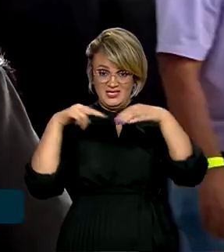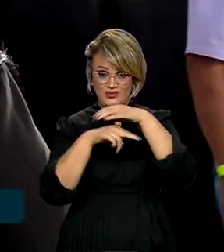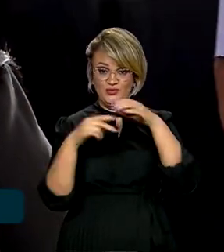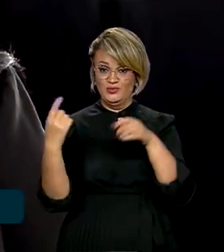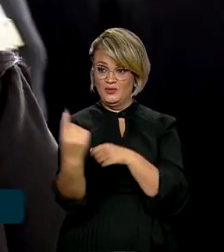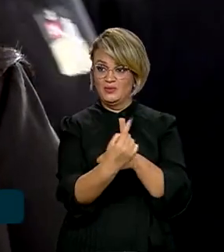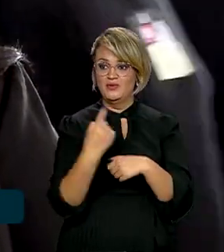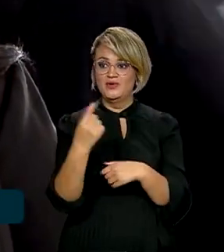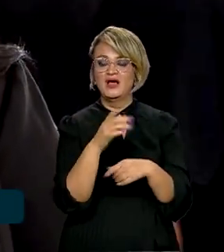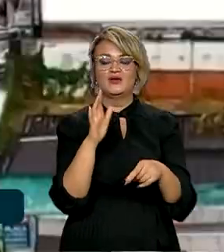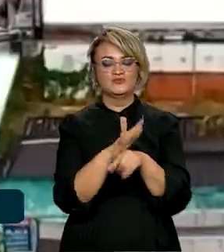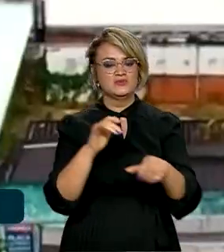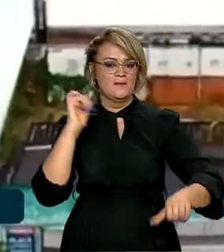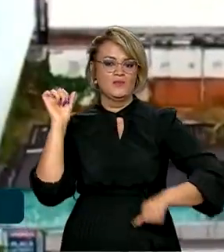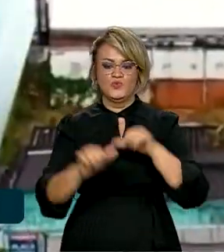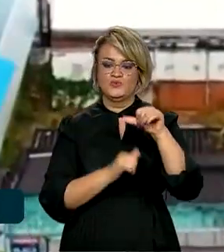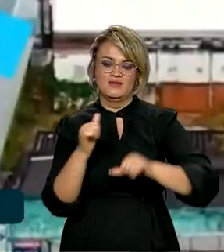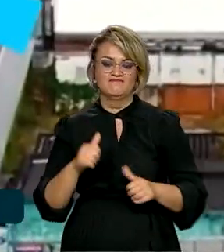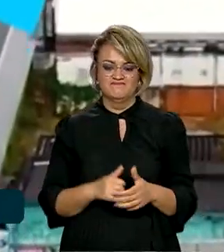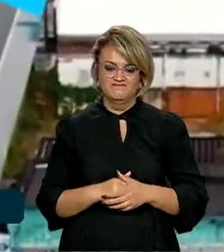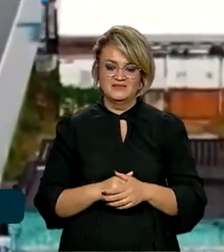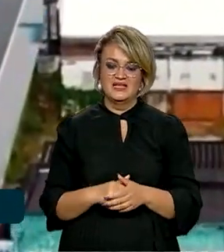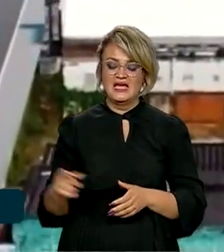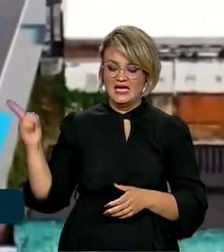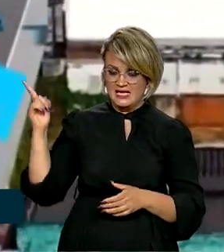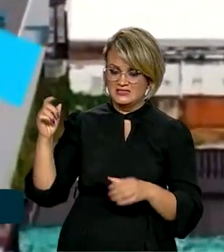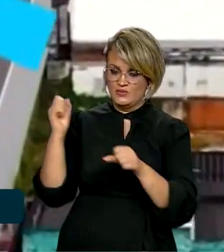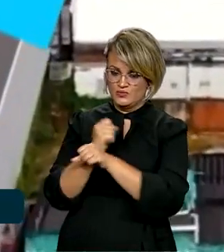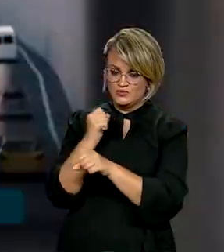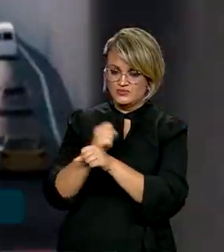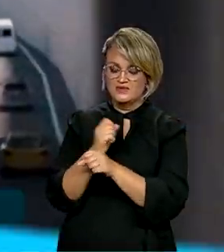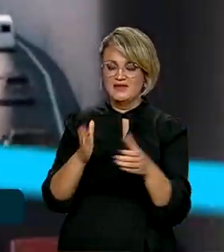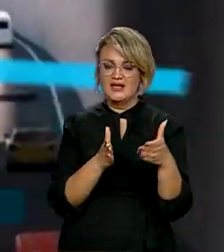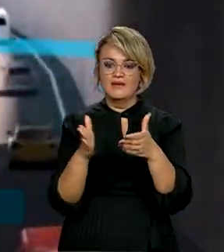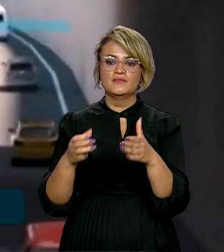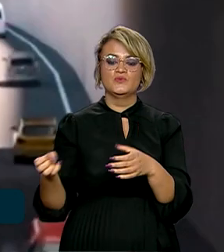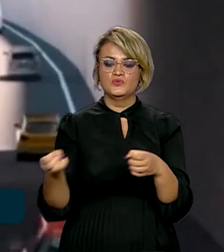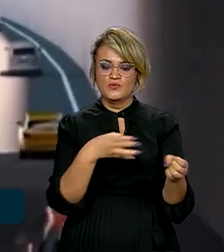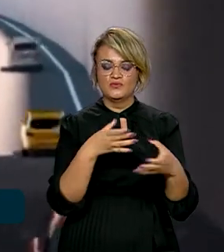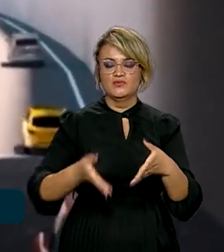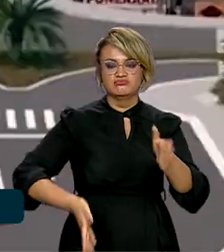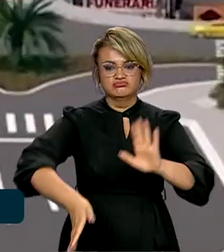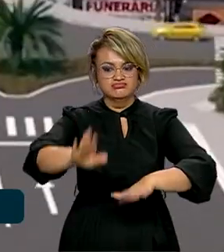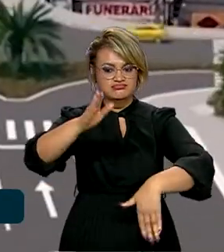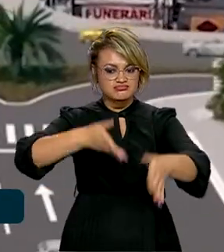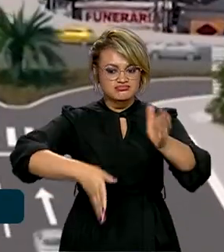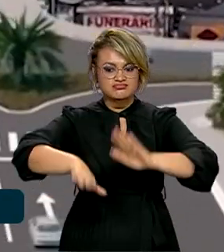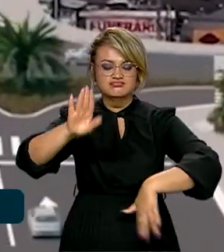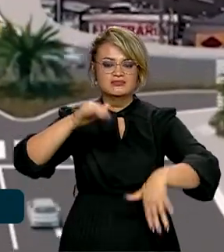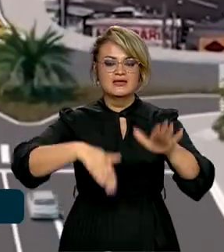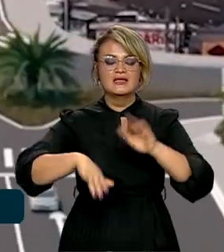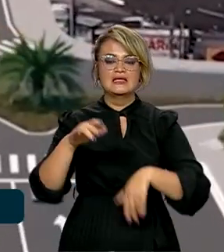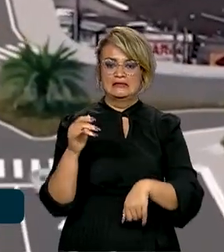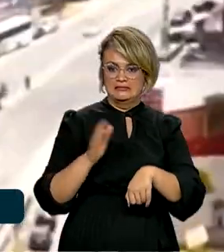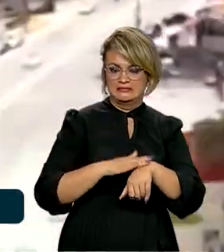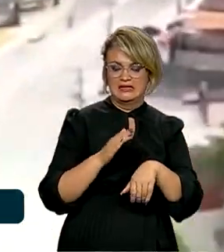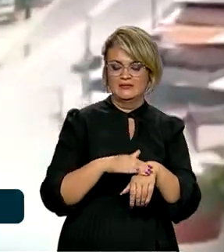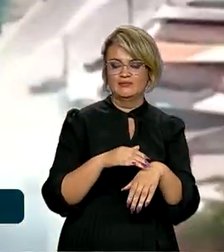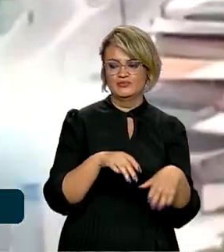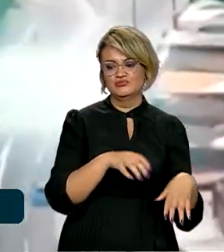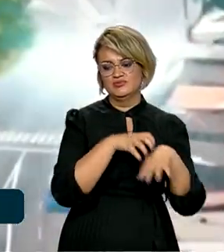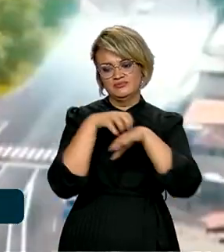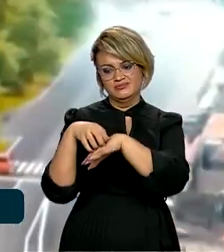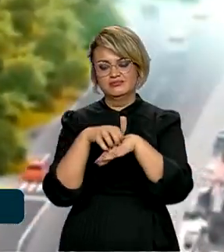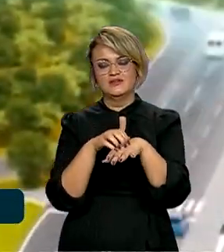vem para modificar isso. O anel viário vai abrir novas rotas, escoar o tráfego e reduzir o tempo de deslocamento na